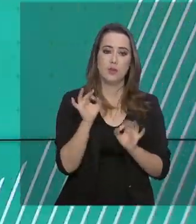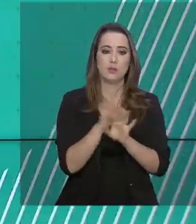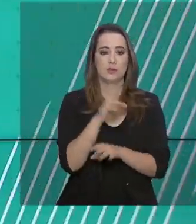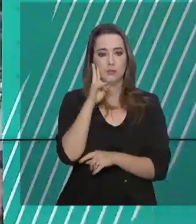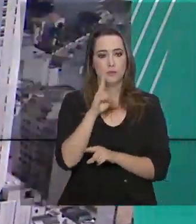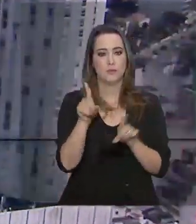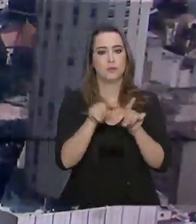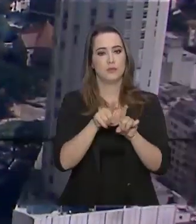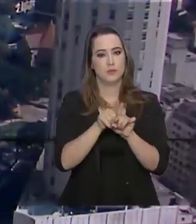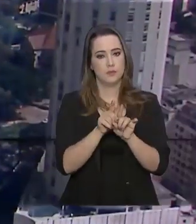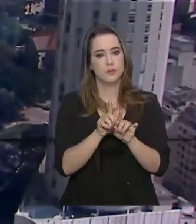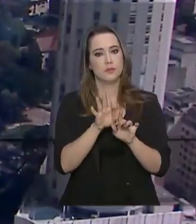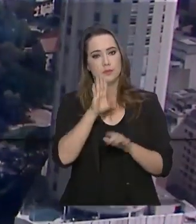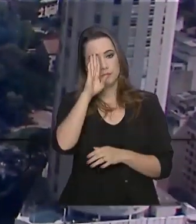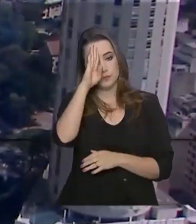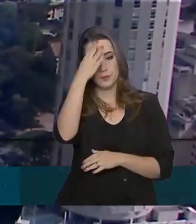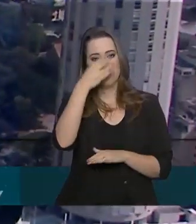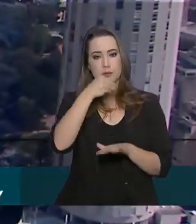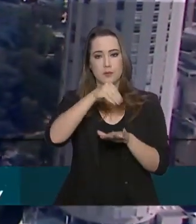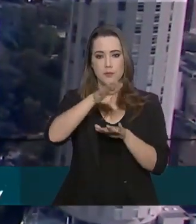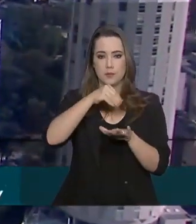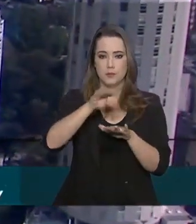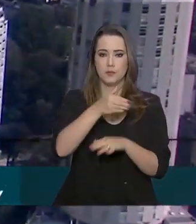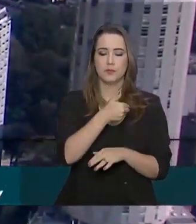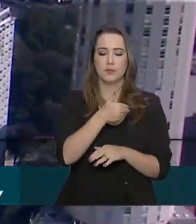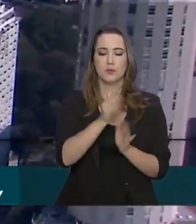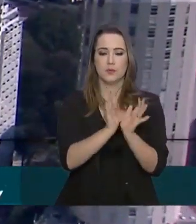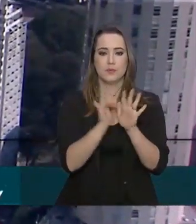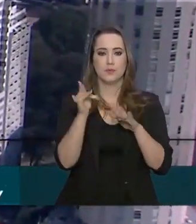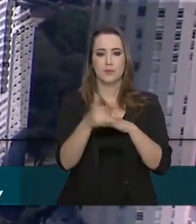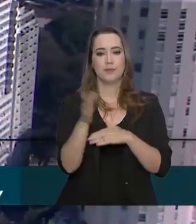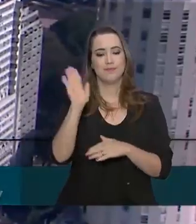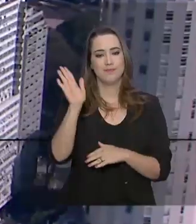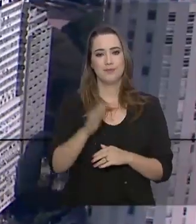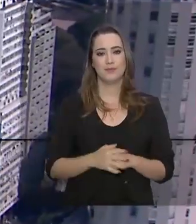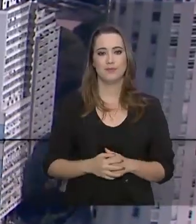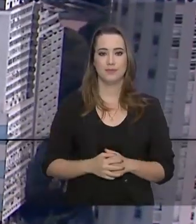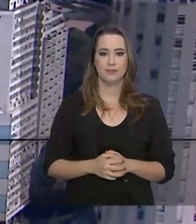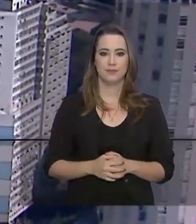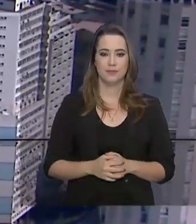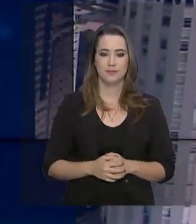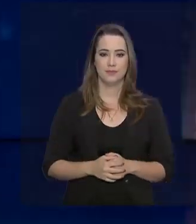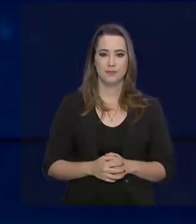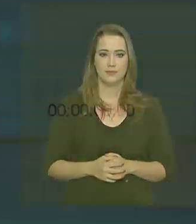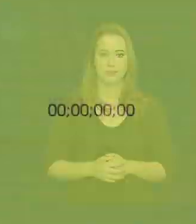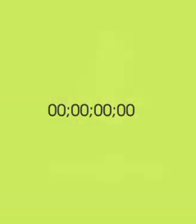por aqui. Continue nos acompanhando também pelas redes sociais. Até a próxima edição.